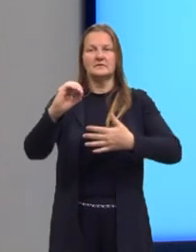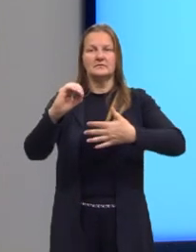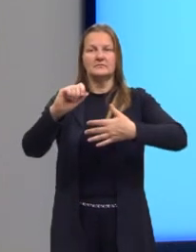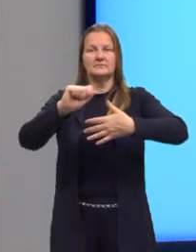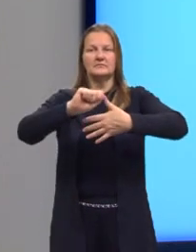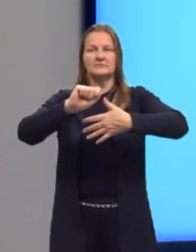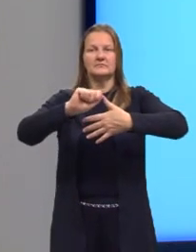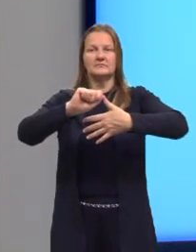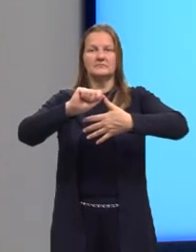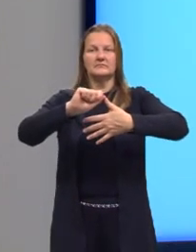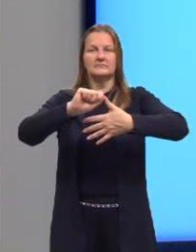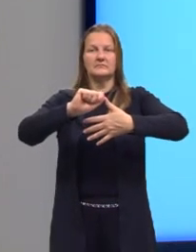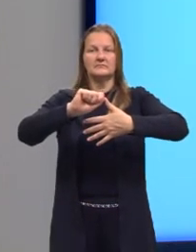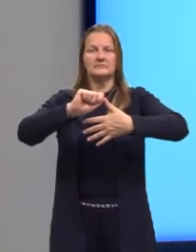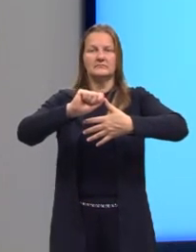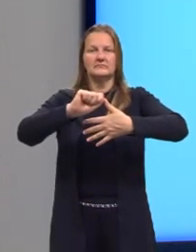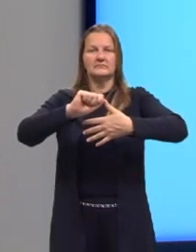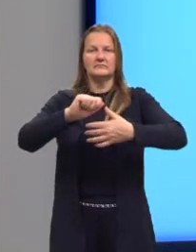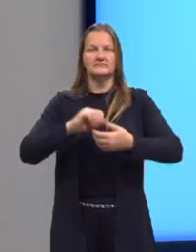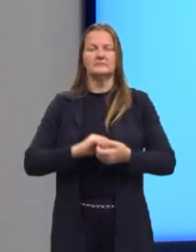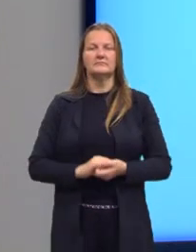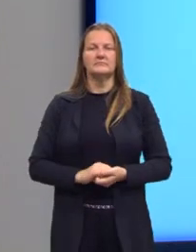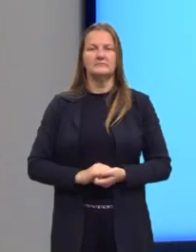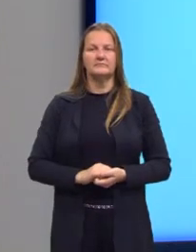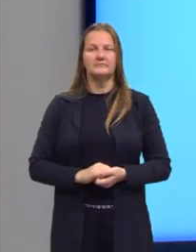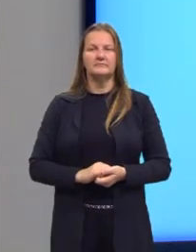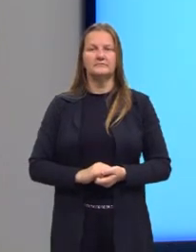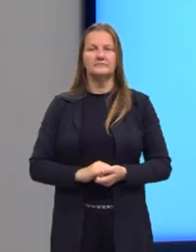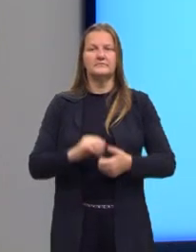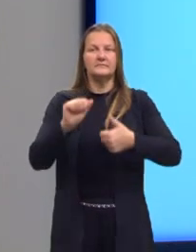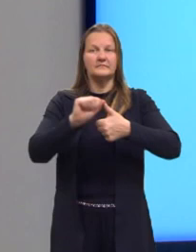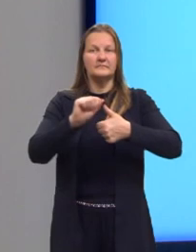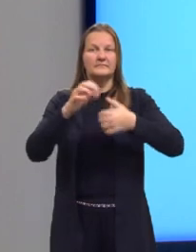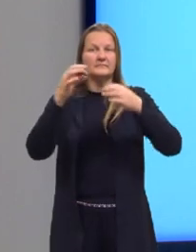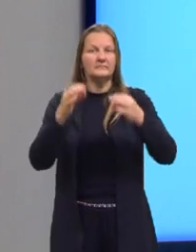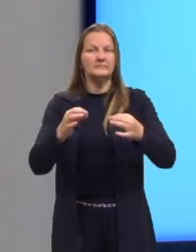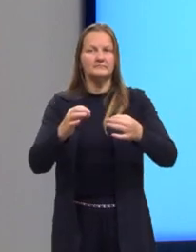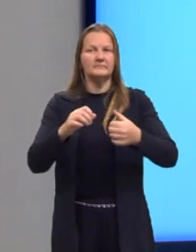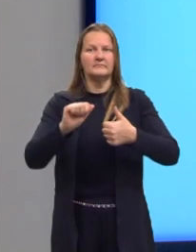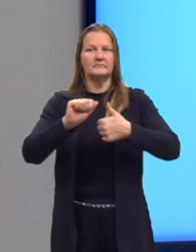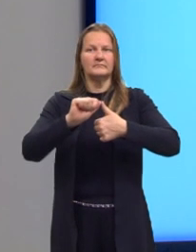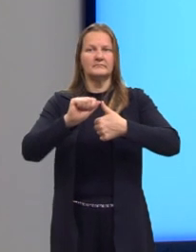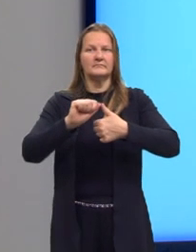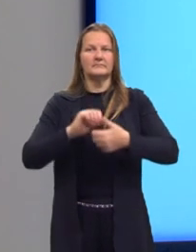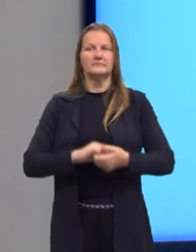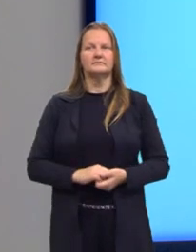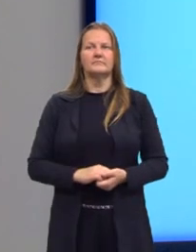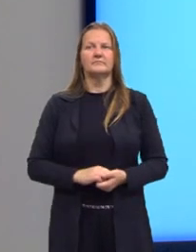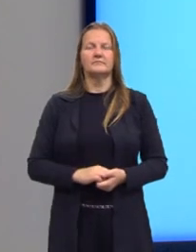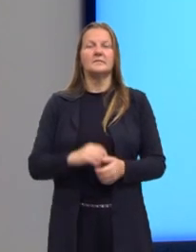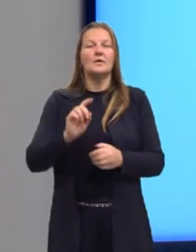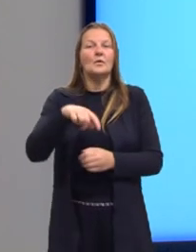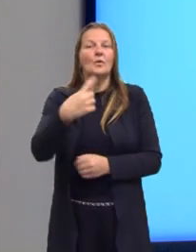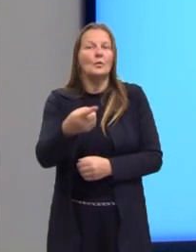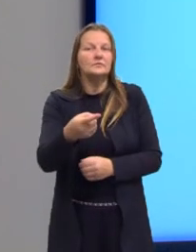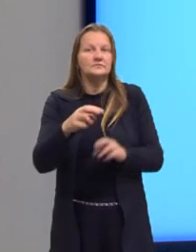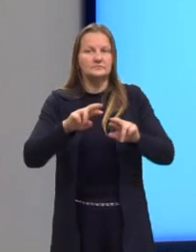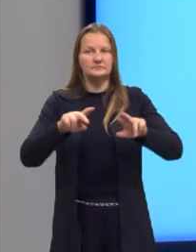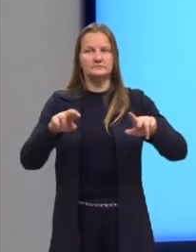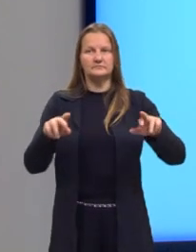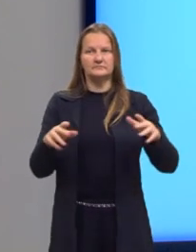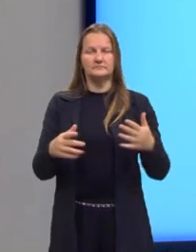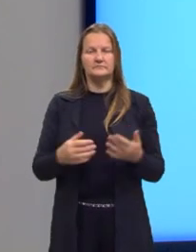seria zero, letra A. Essa é a nossa alternativa correta. A próxima questão,